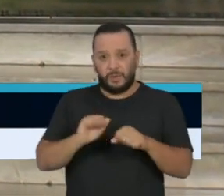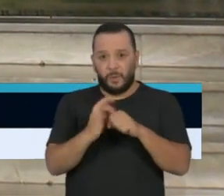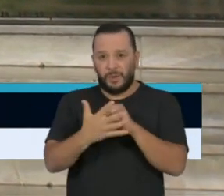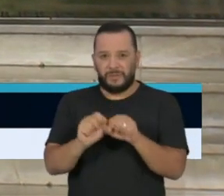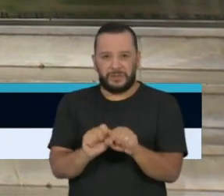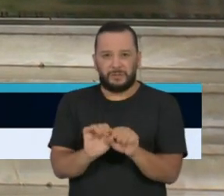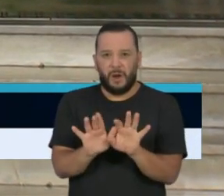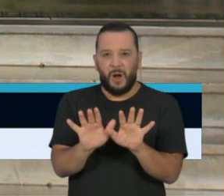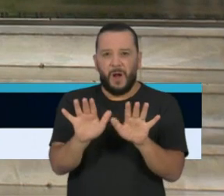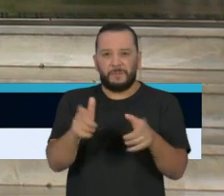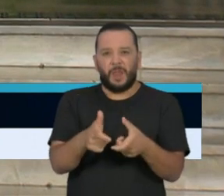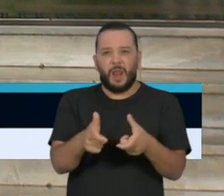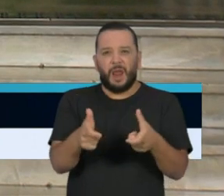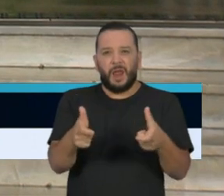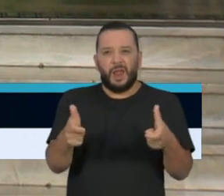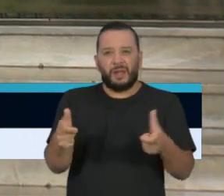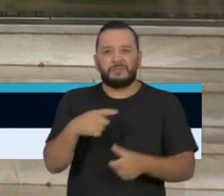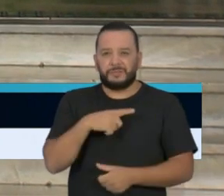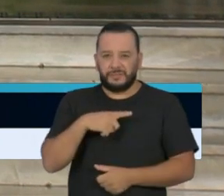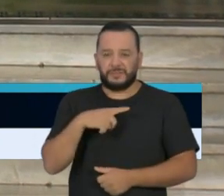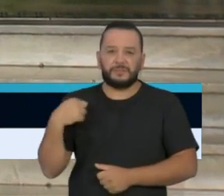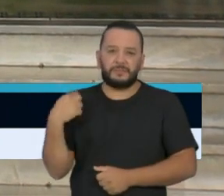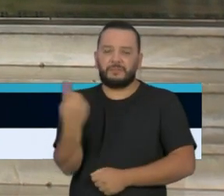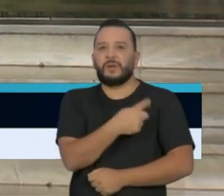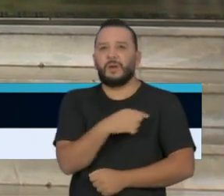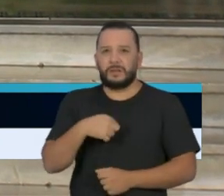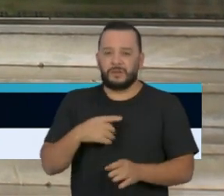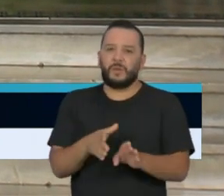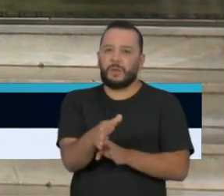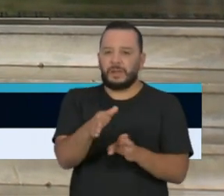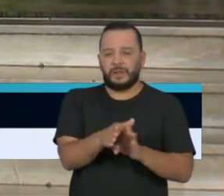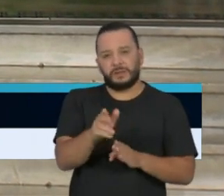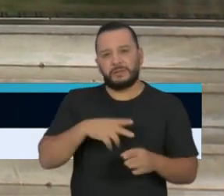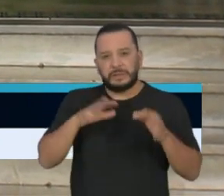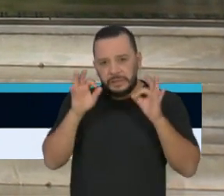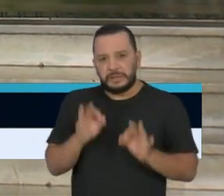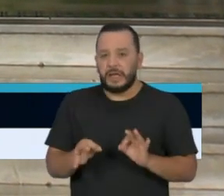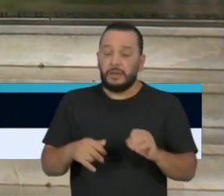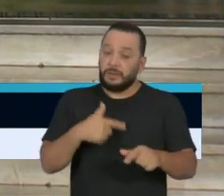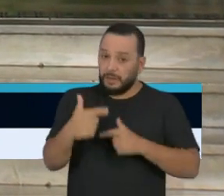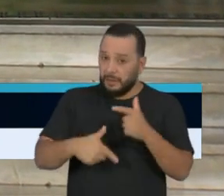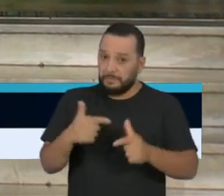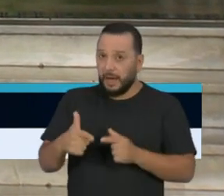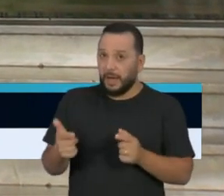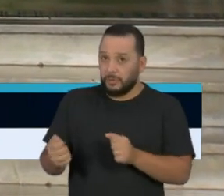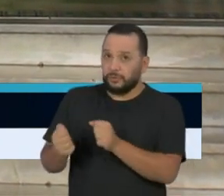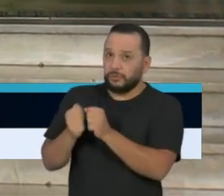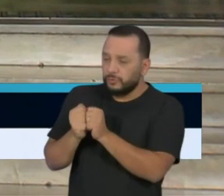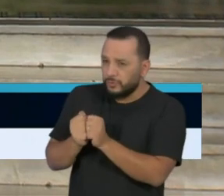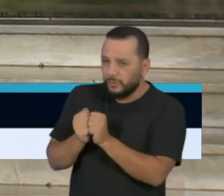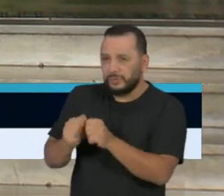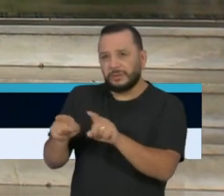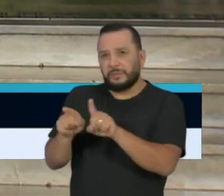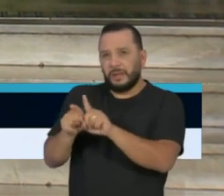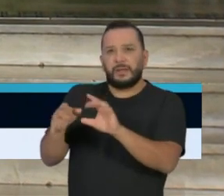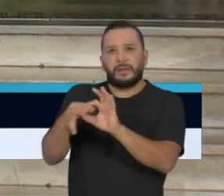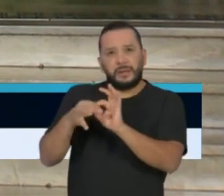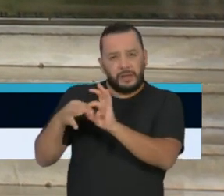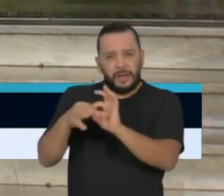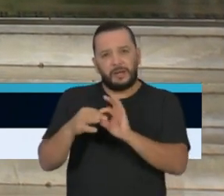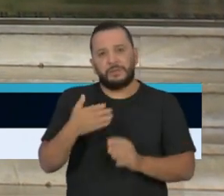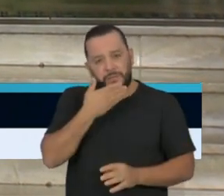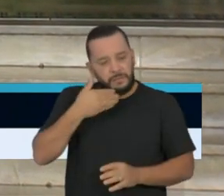desta crise, tem nos dado sempre uma orientação muito precisa de que o trabalho conjunto, o trabalho integrado, é a melhor